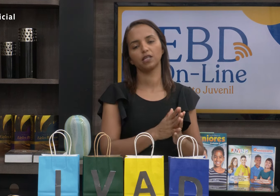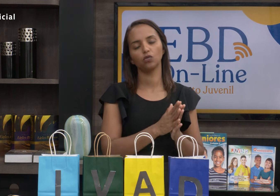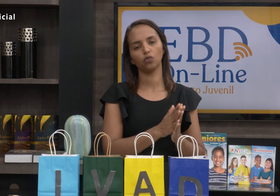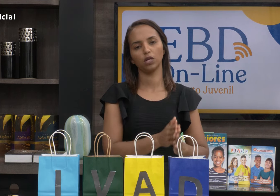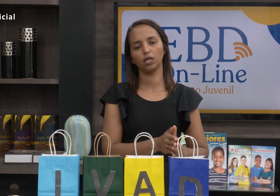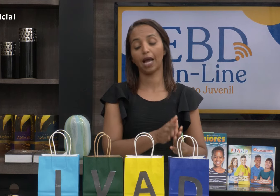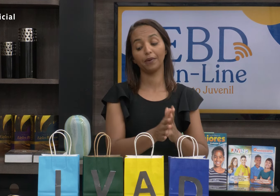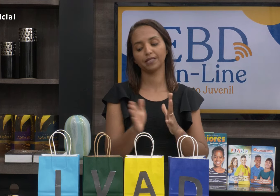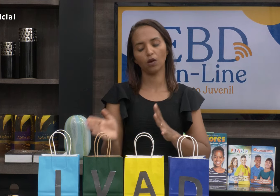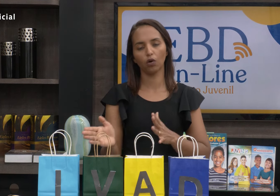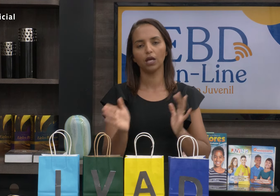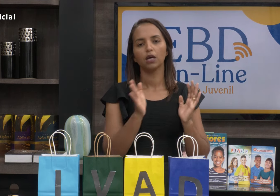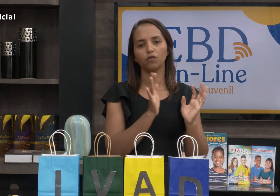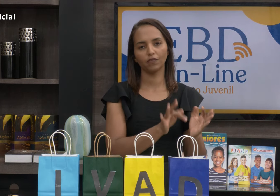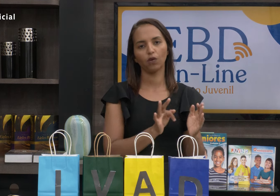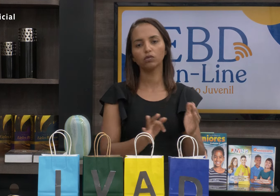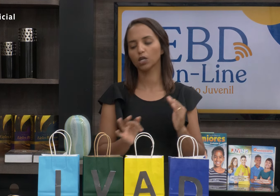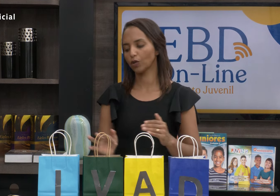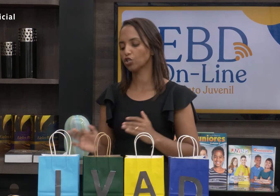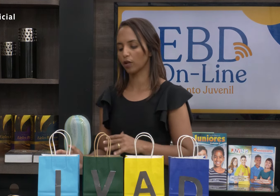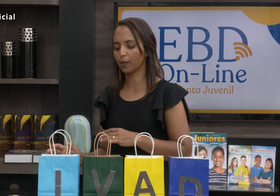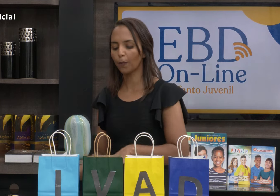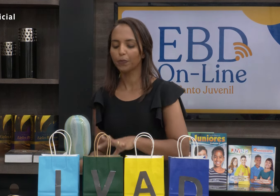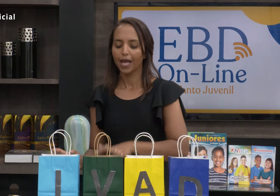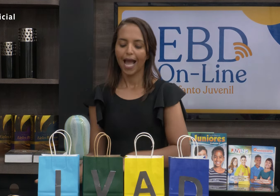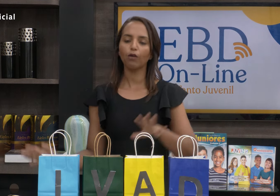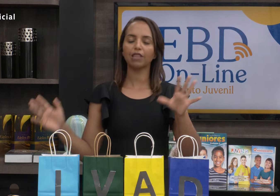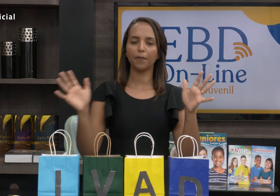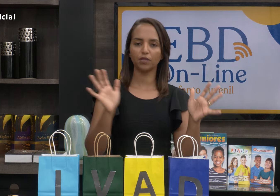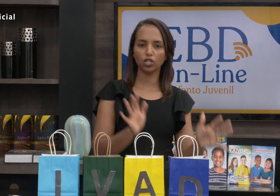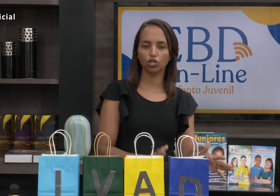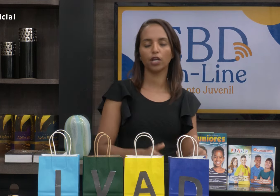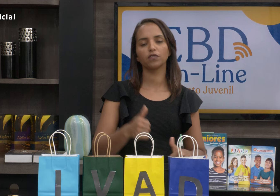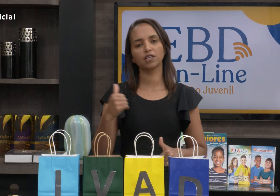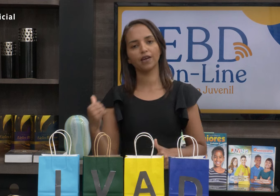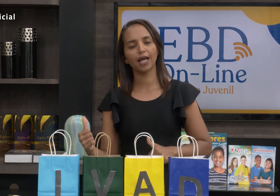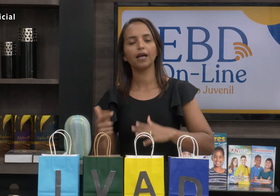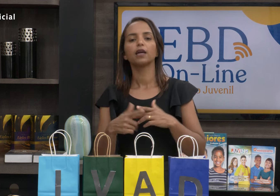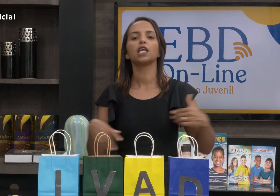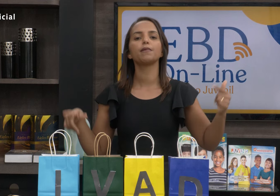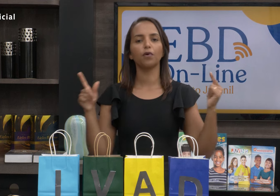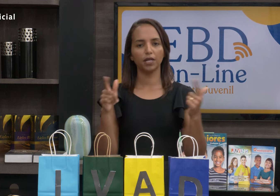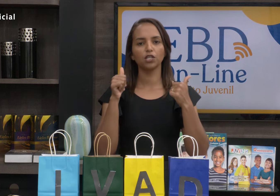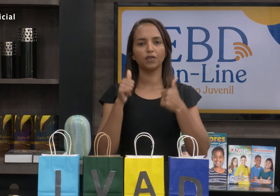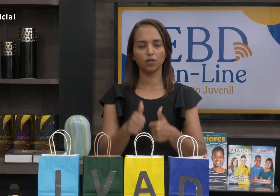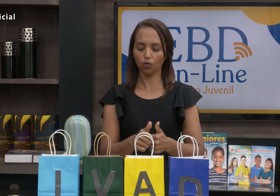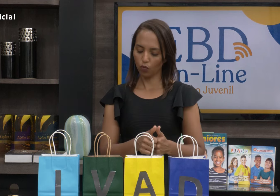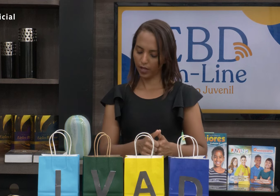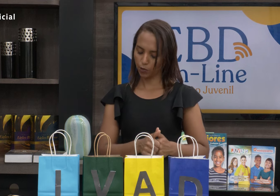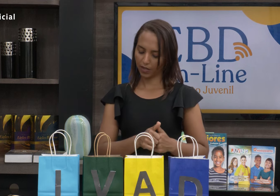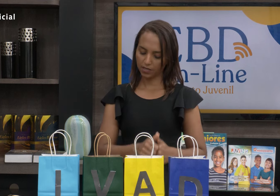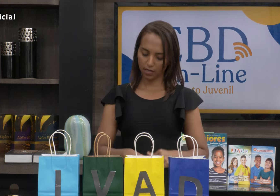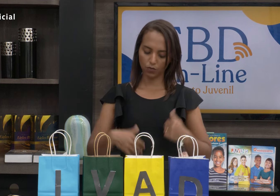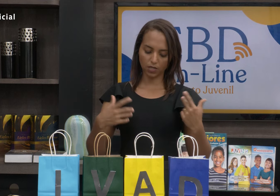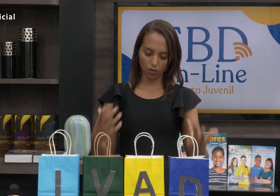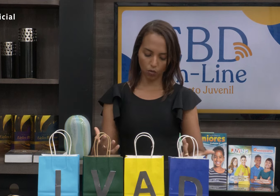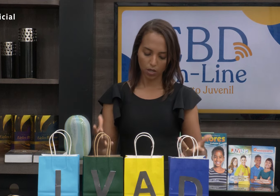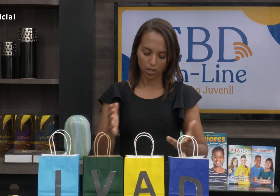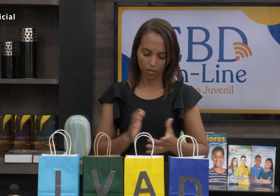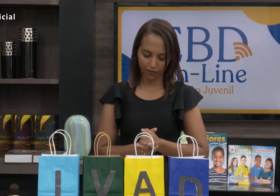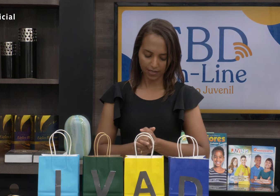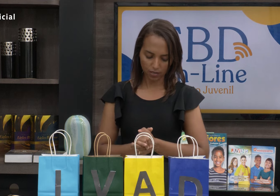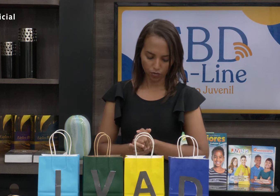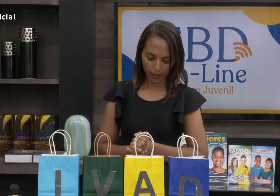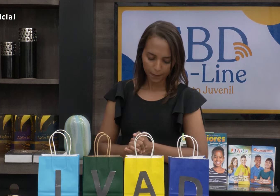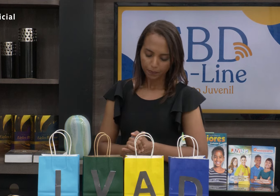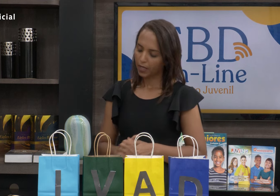você vai fazendo com que, abrindo a sacola, você vai contando a história, tá bom? Ao término da história, você vai lá e memoriza o versículo com eles para dizer que o Senhor